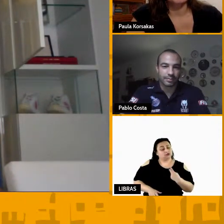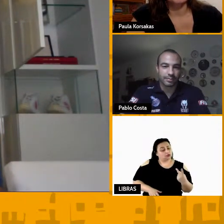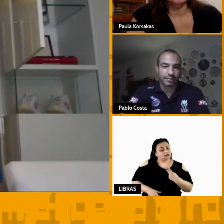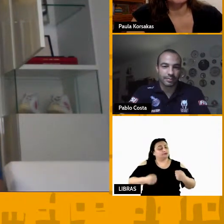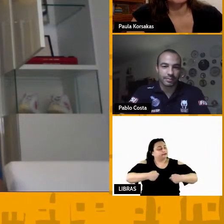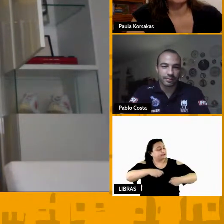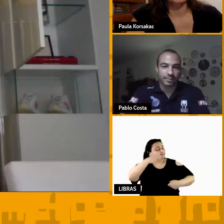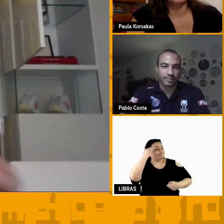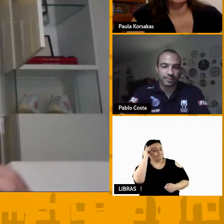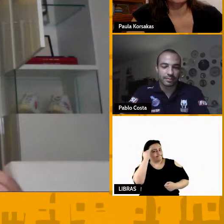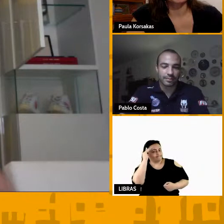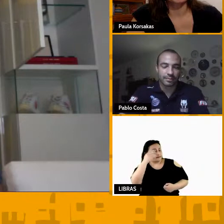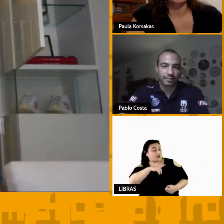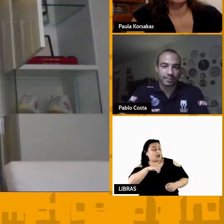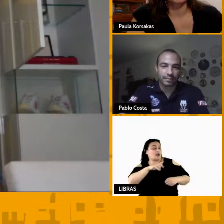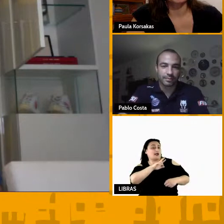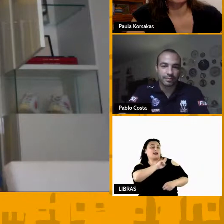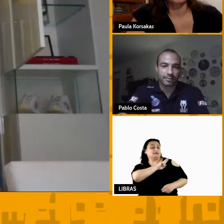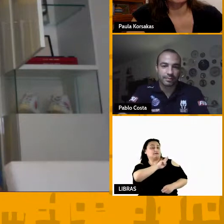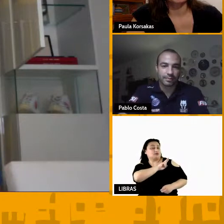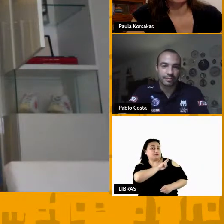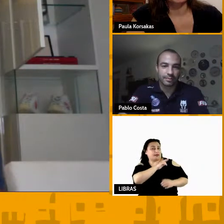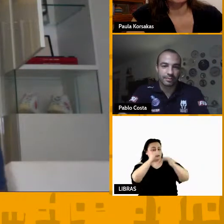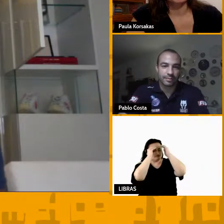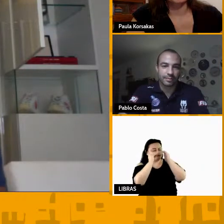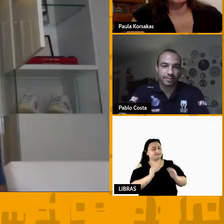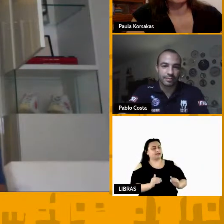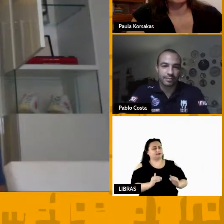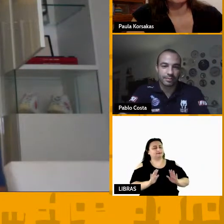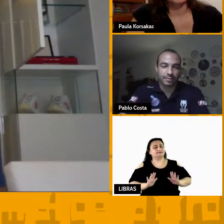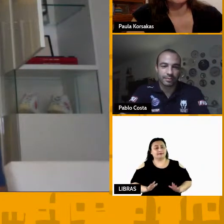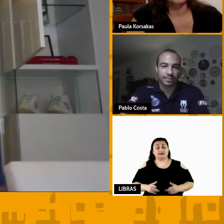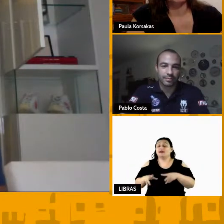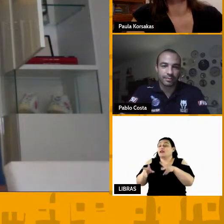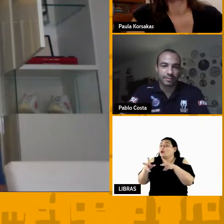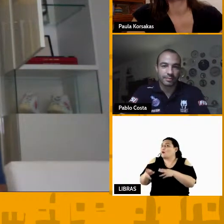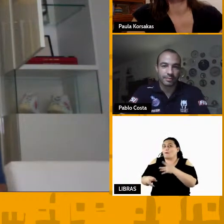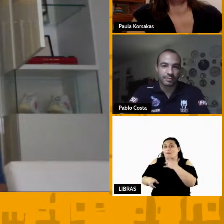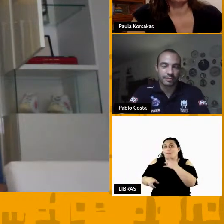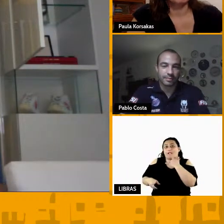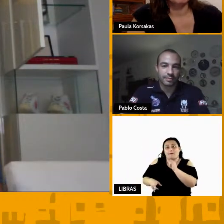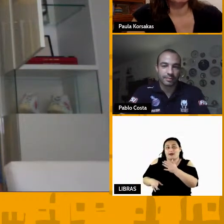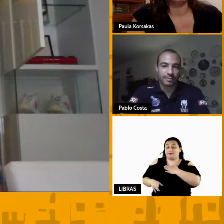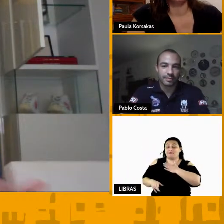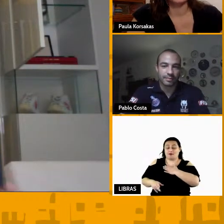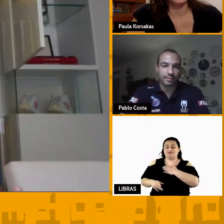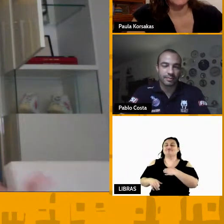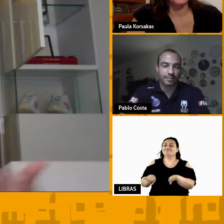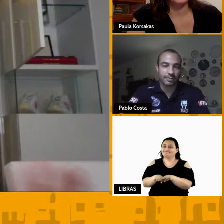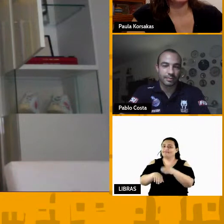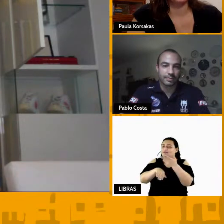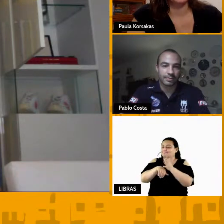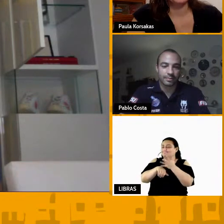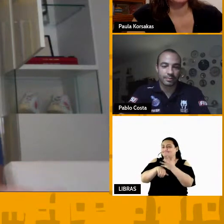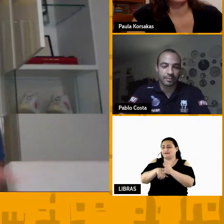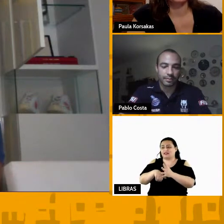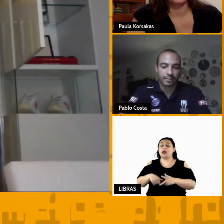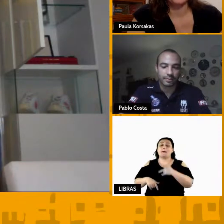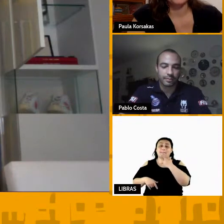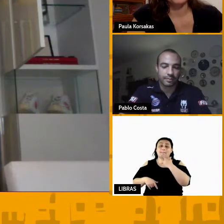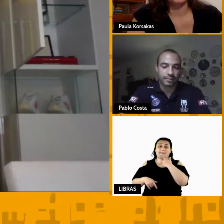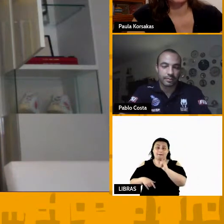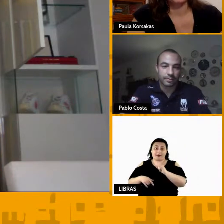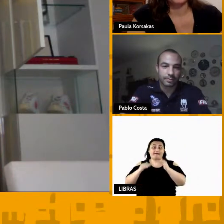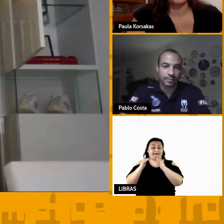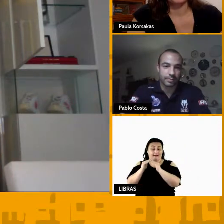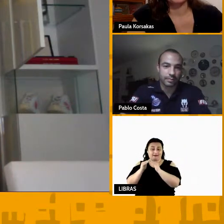sensibilidade. E essa sensibilidade eu tive muito em relação ao meu pai que foi meu técnico. tem coisas que eu falava com meu pai em casa que não dá